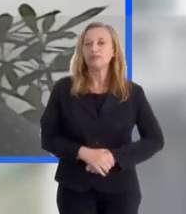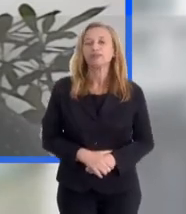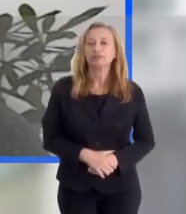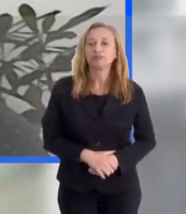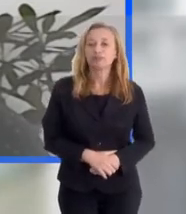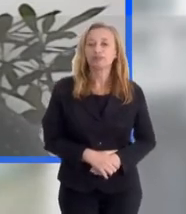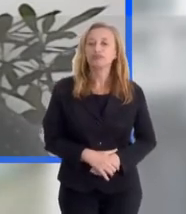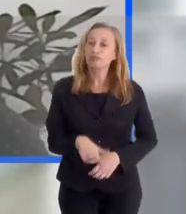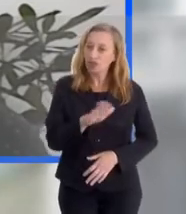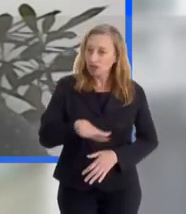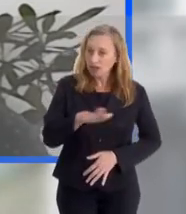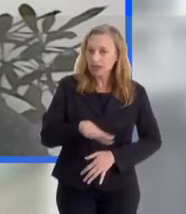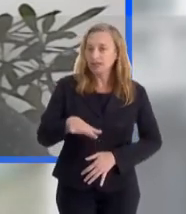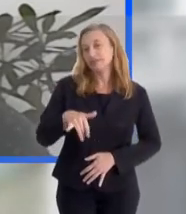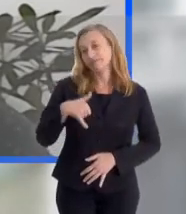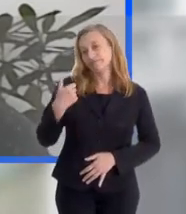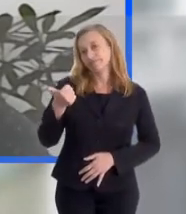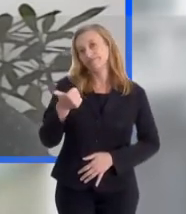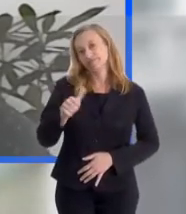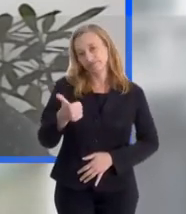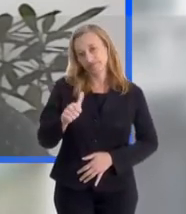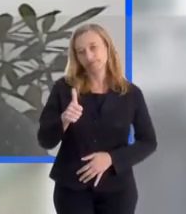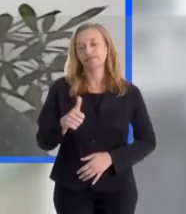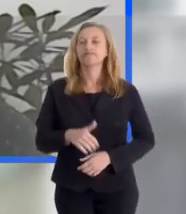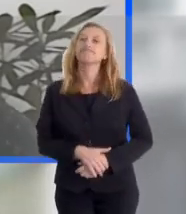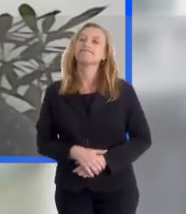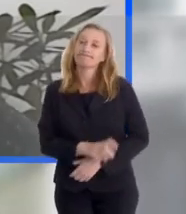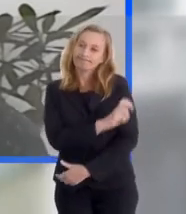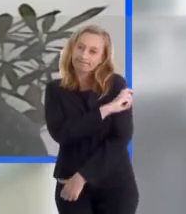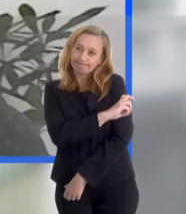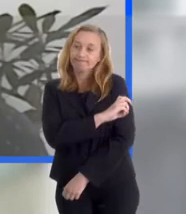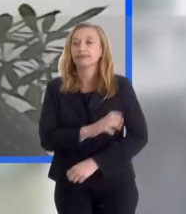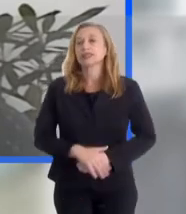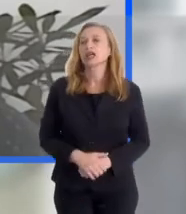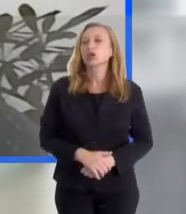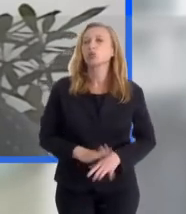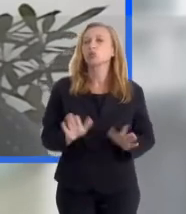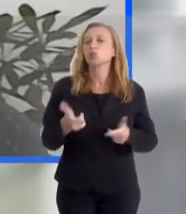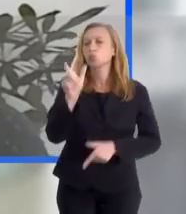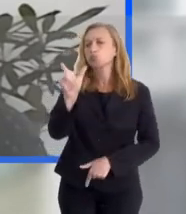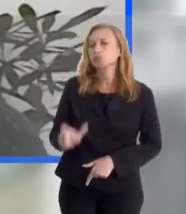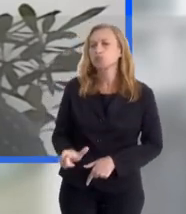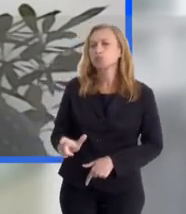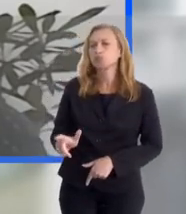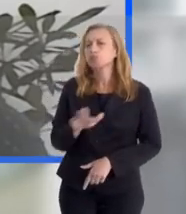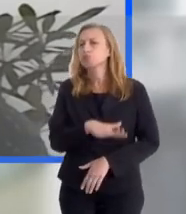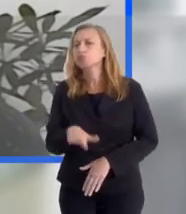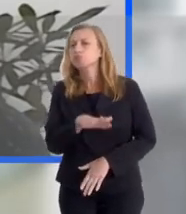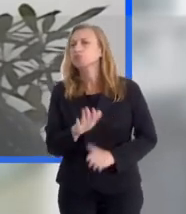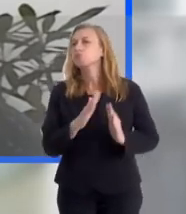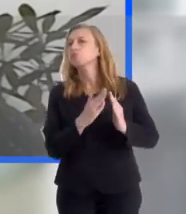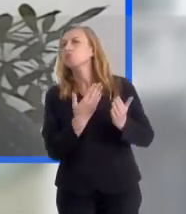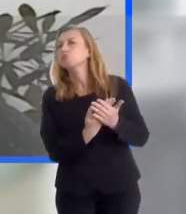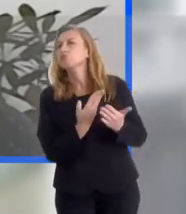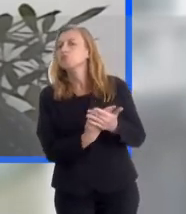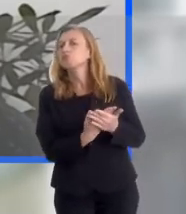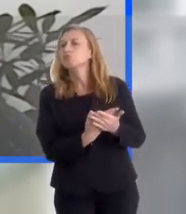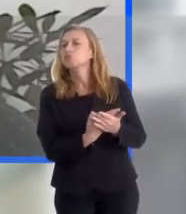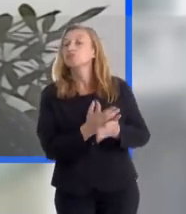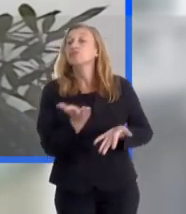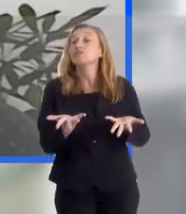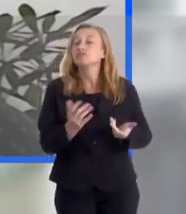esperada. Então, são crianças nessa faixa de idade. E qual o perfil dessas crianças que